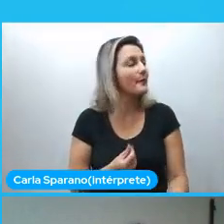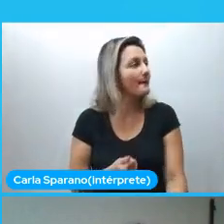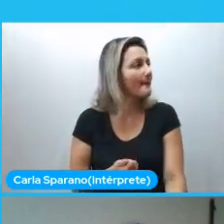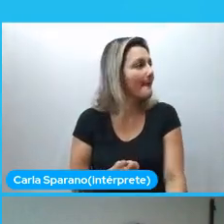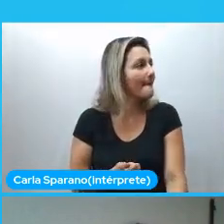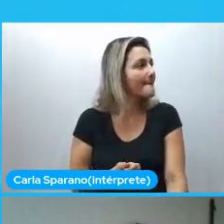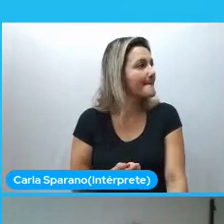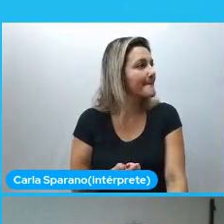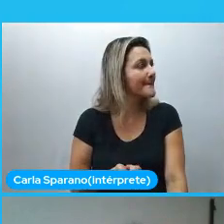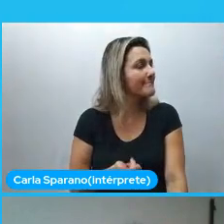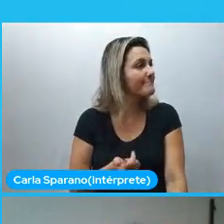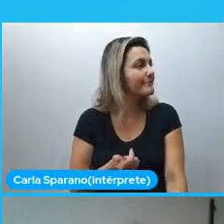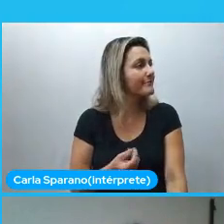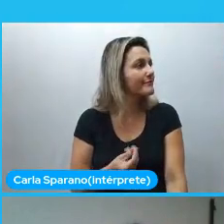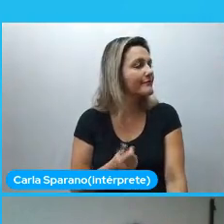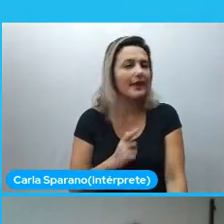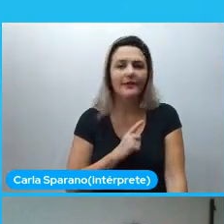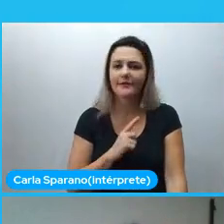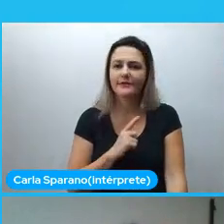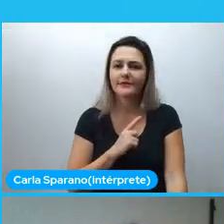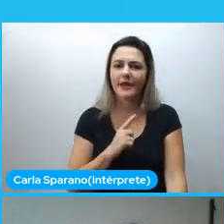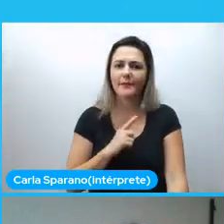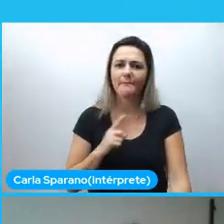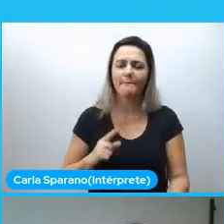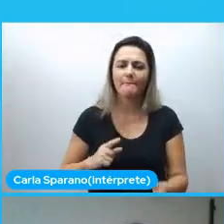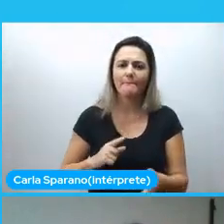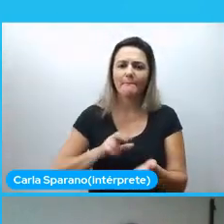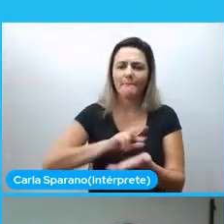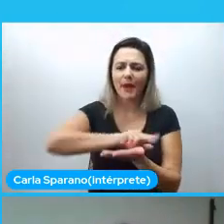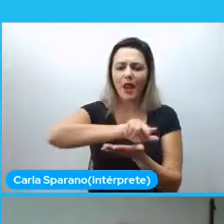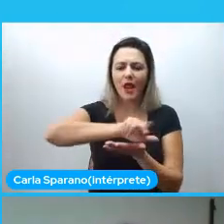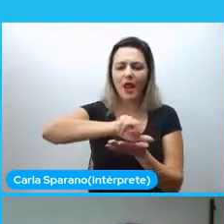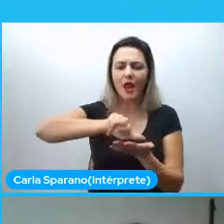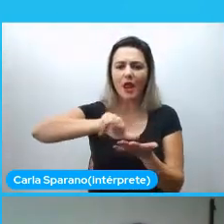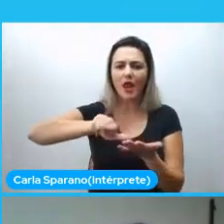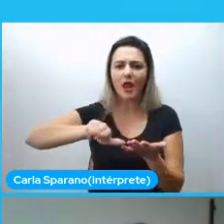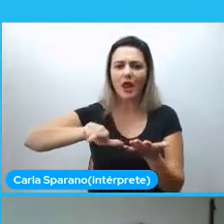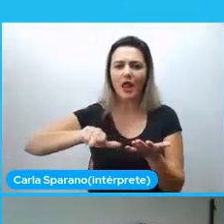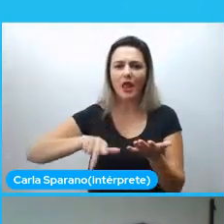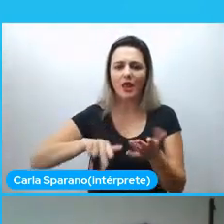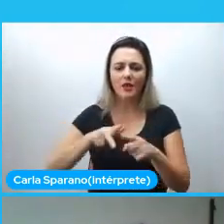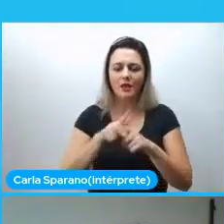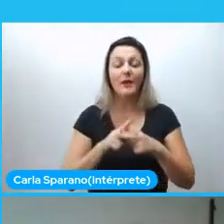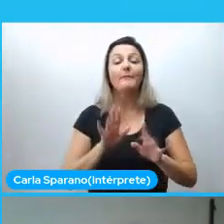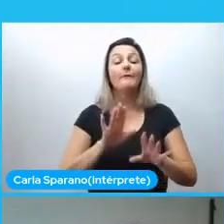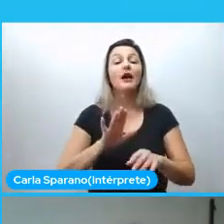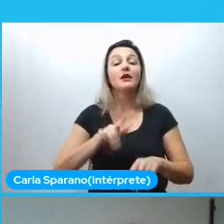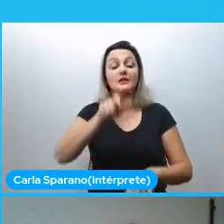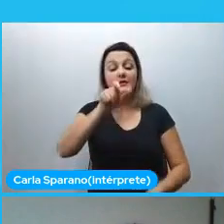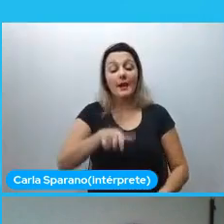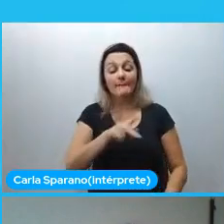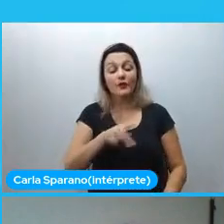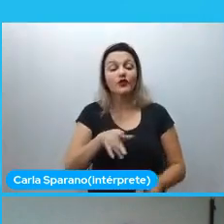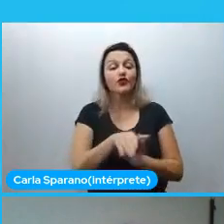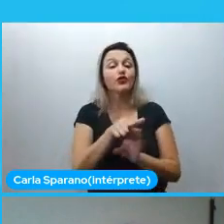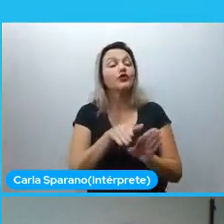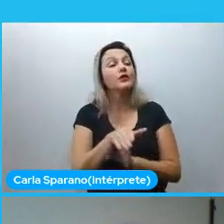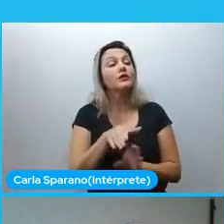um proliferamento, né, dessas ferramentas, e dizer, seu orientador já chega e diz, olha, a gente vai usar esse aqui,